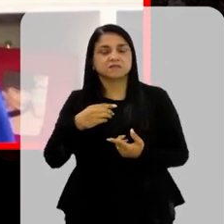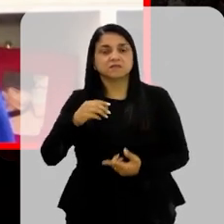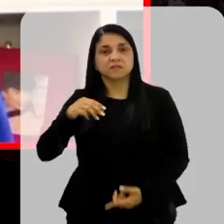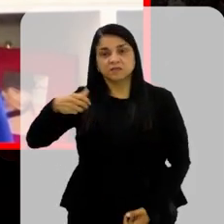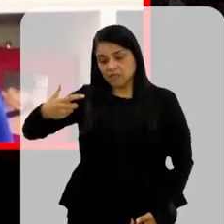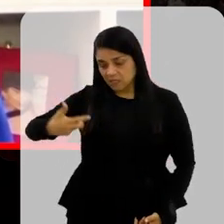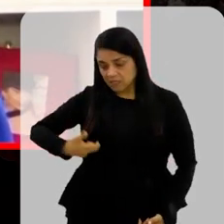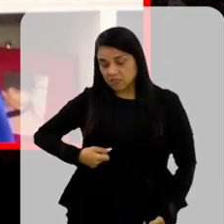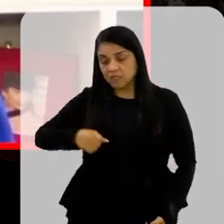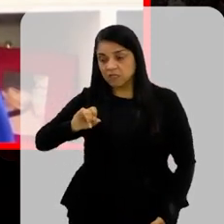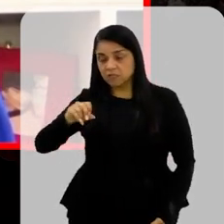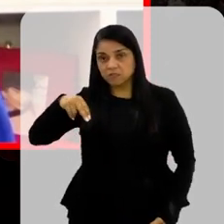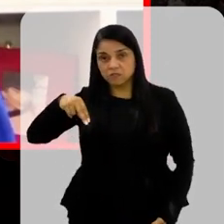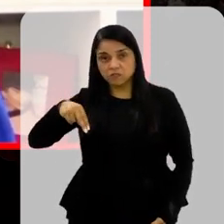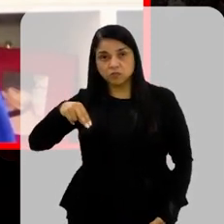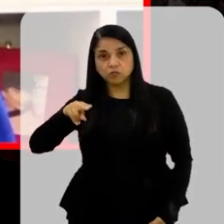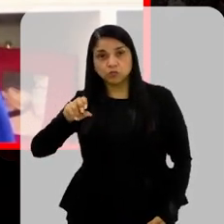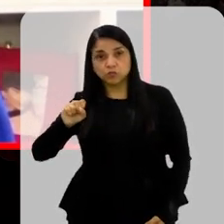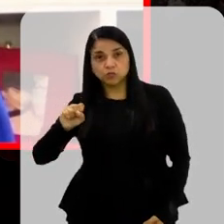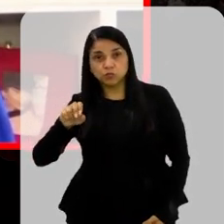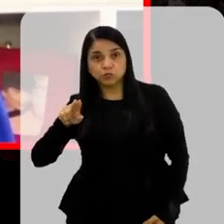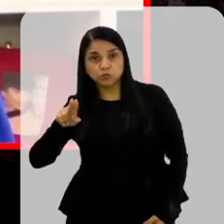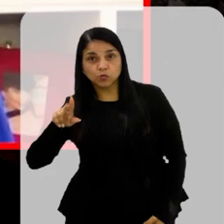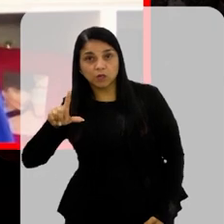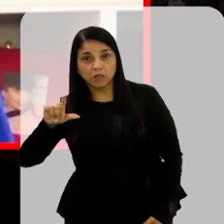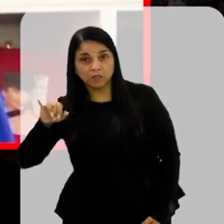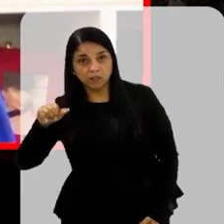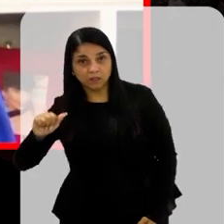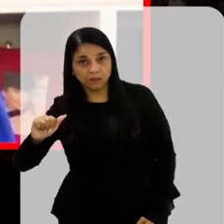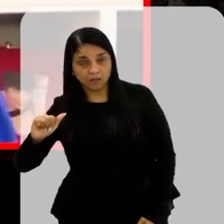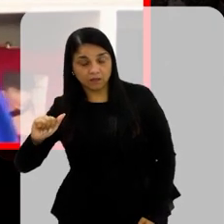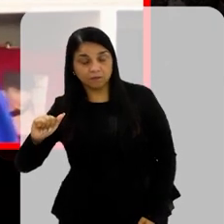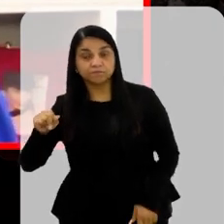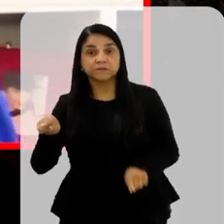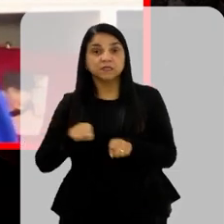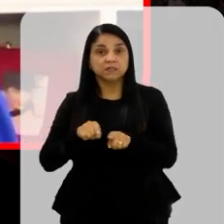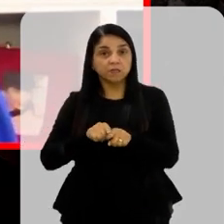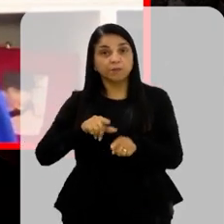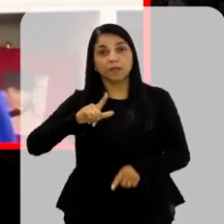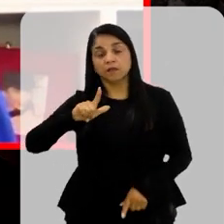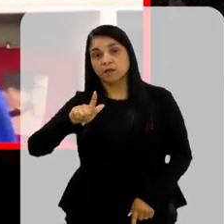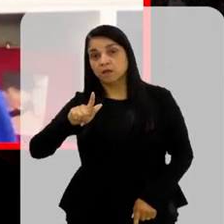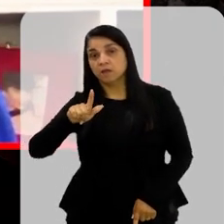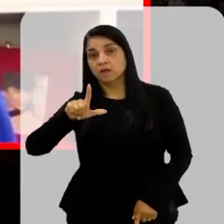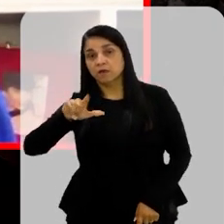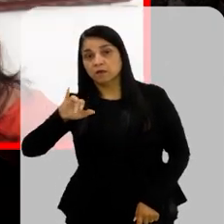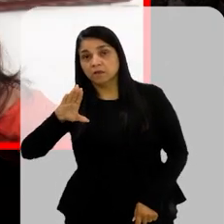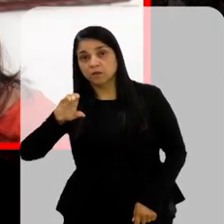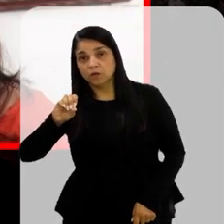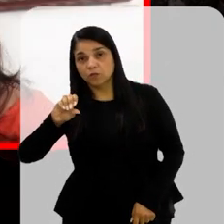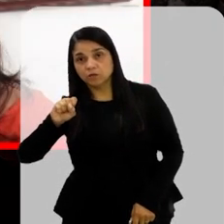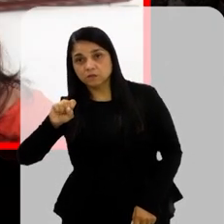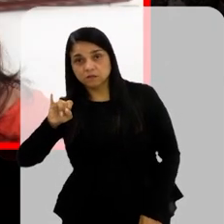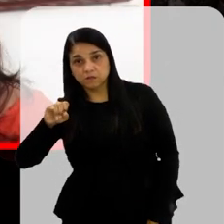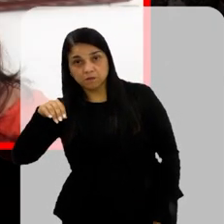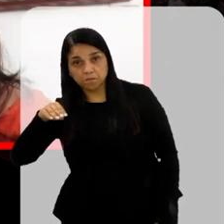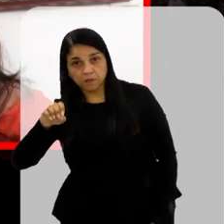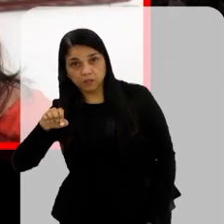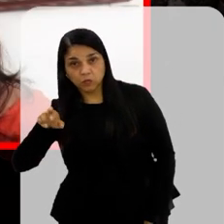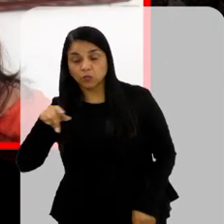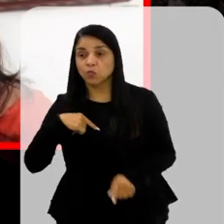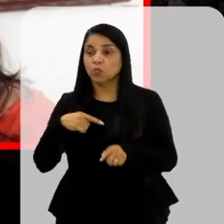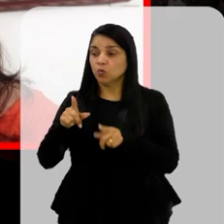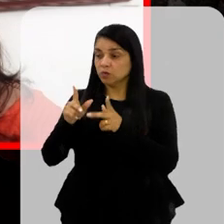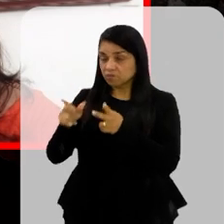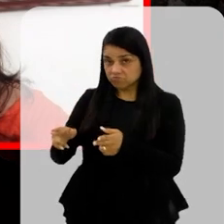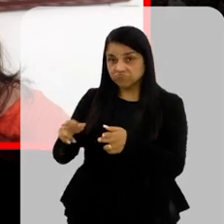Em fornecer Glicosímetro E nunca ocorreu isso Isso que a Jaqueline Está recebendo Que